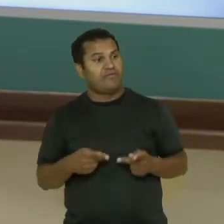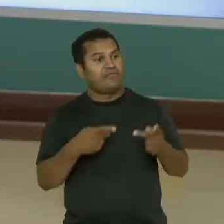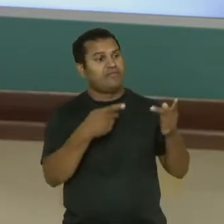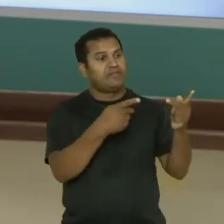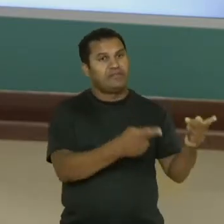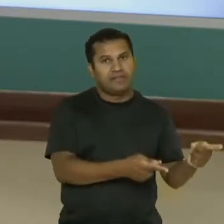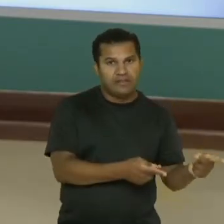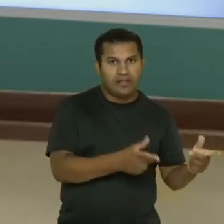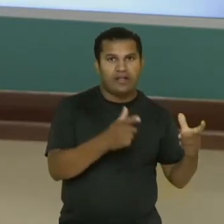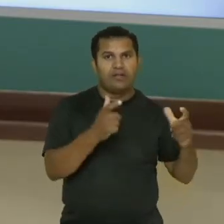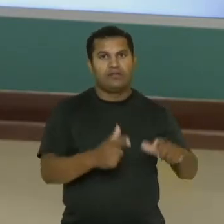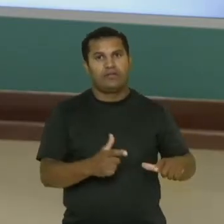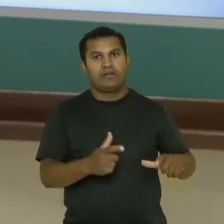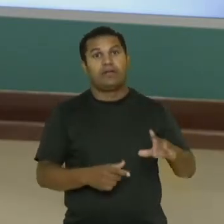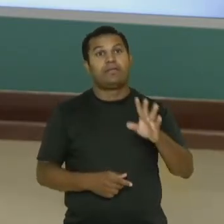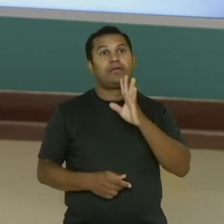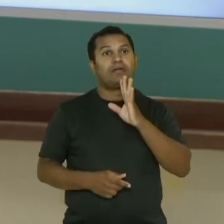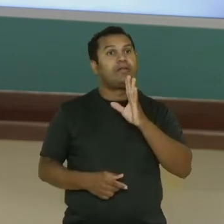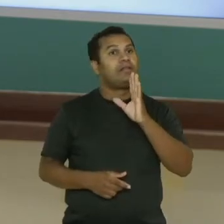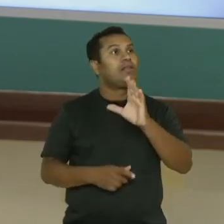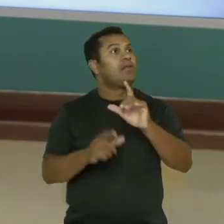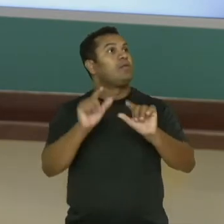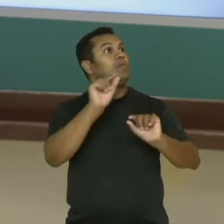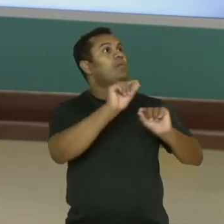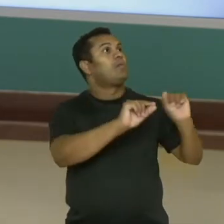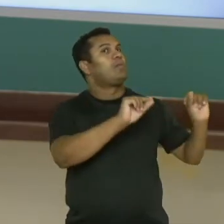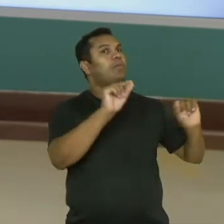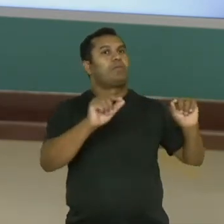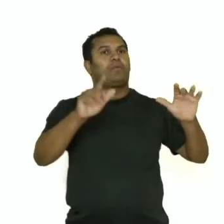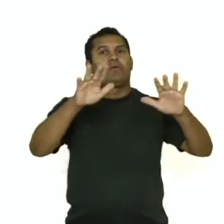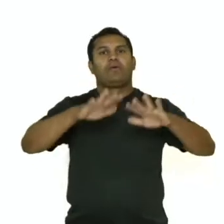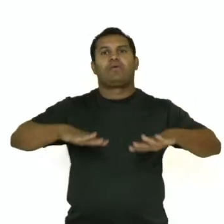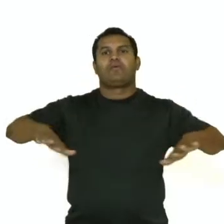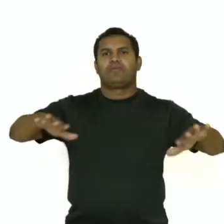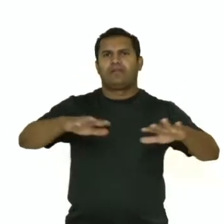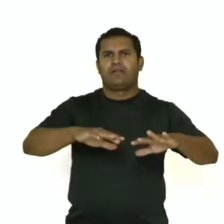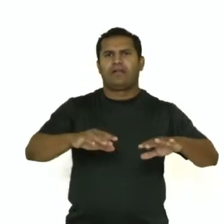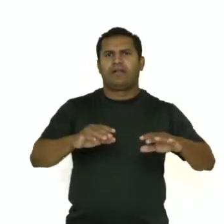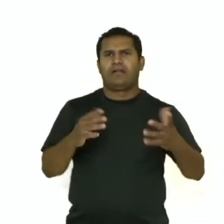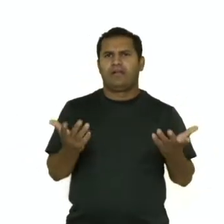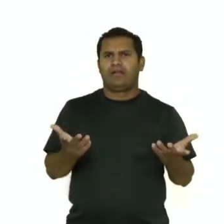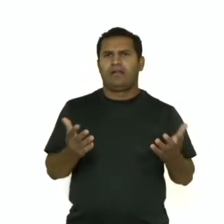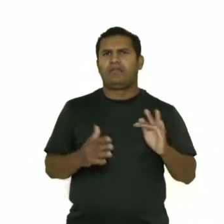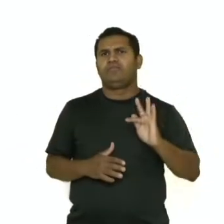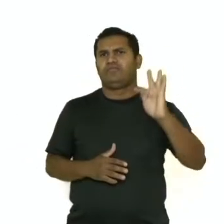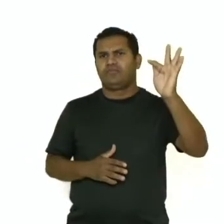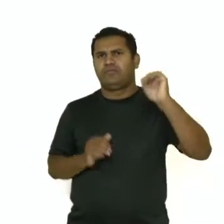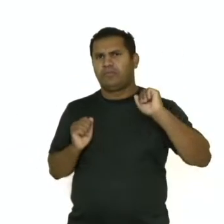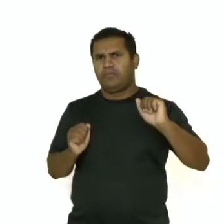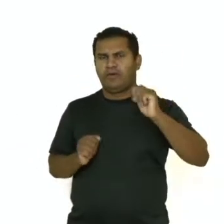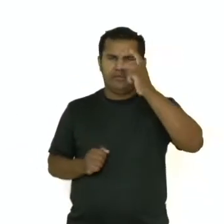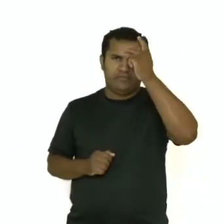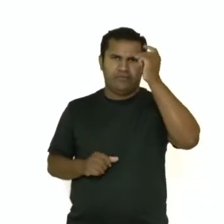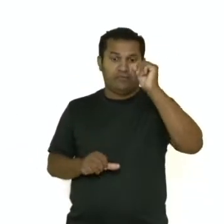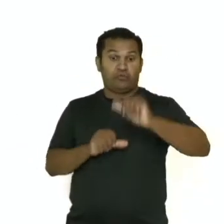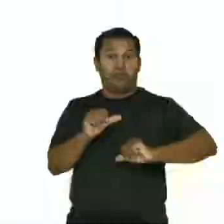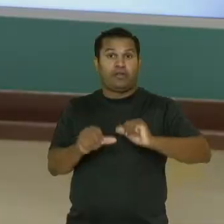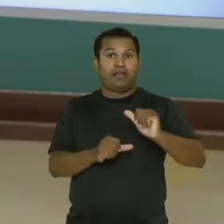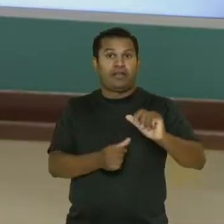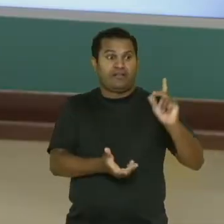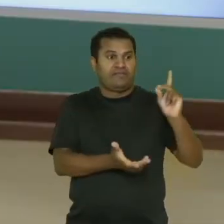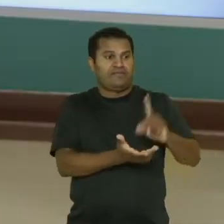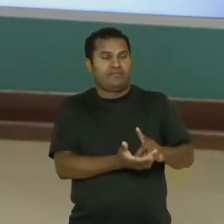real pelo virtual? O que você acha? Então aqui eu tenho um link do